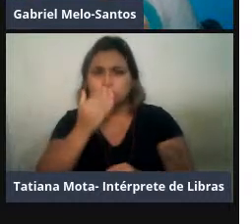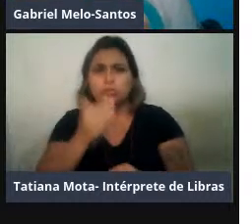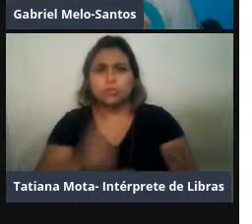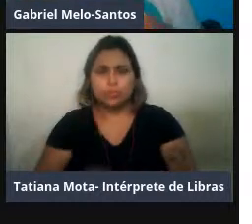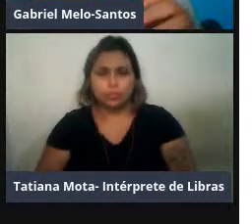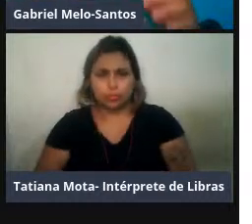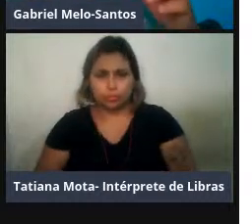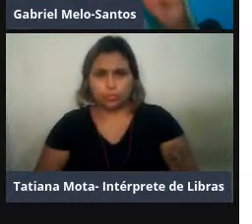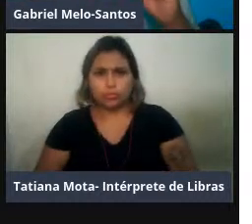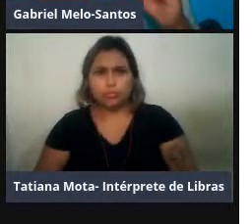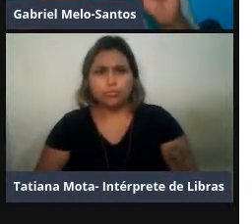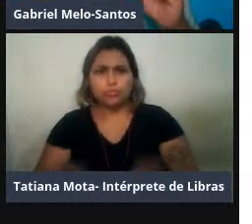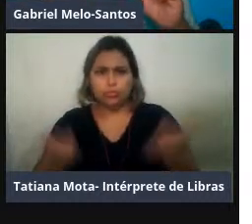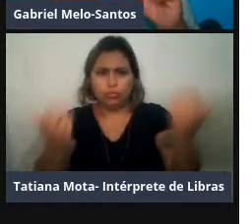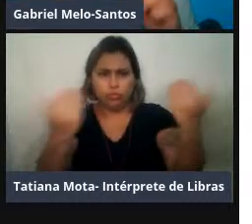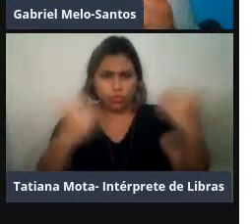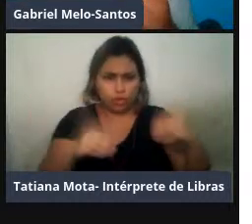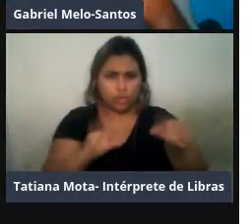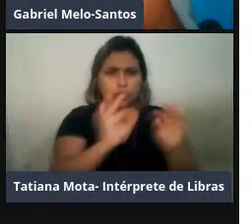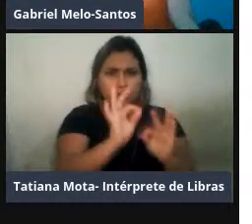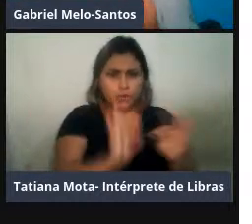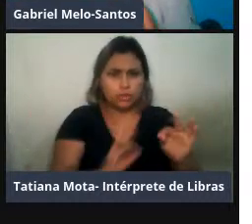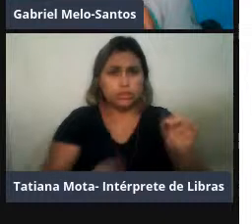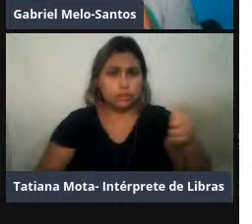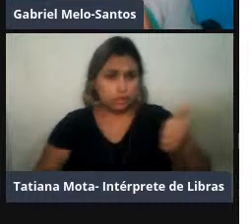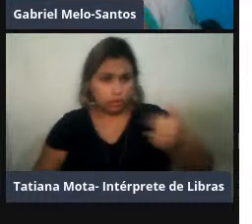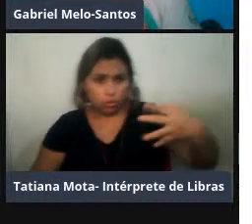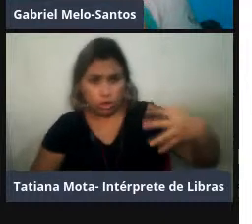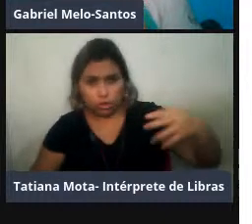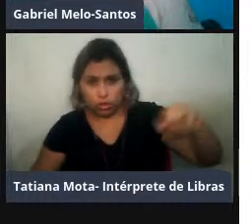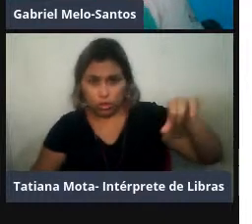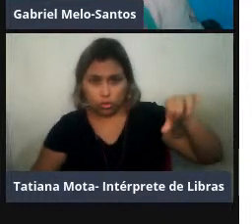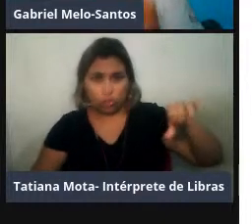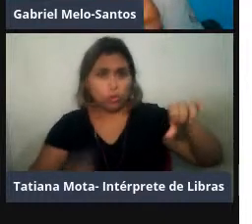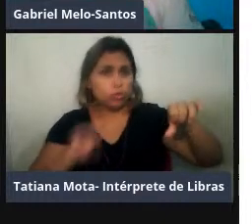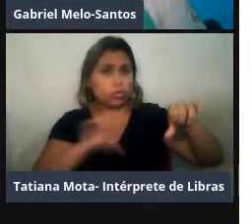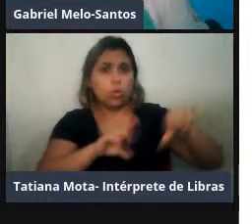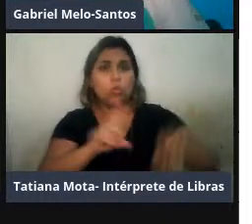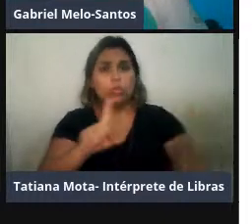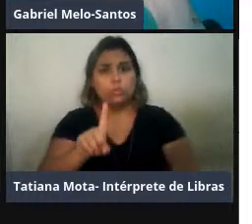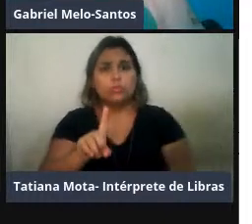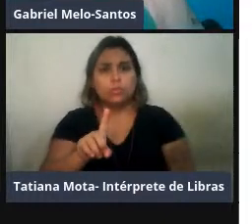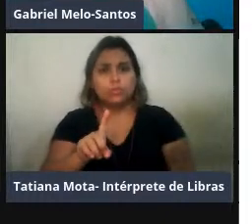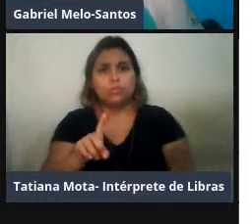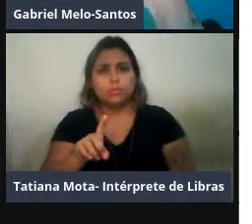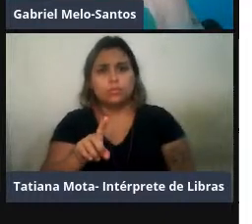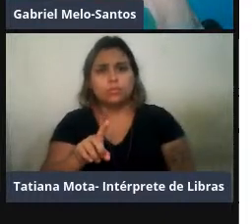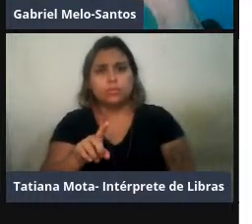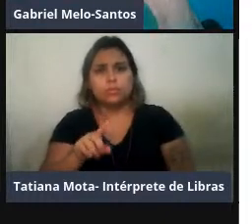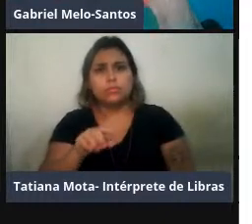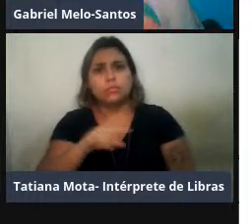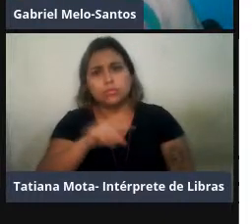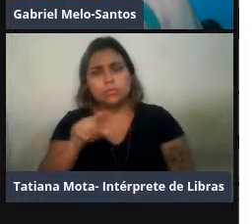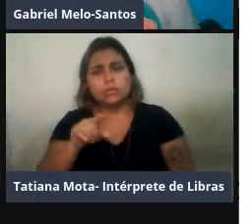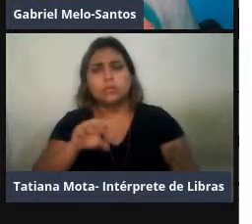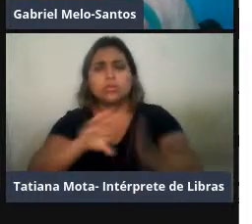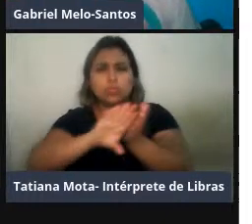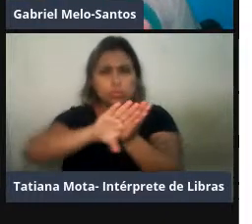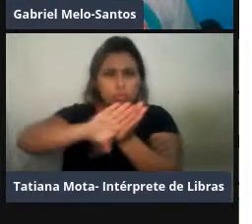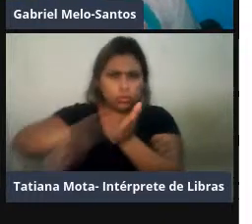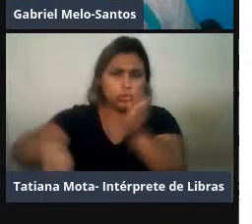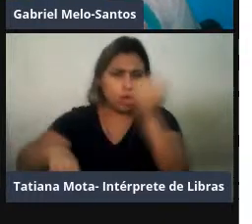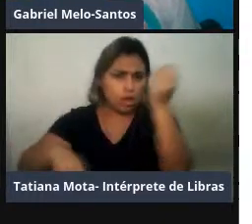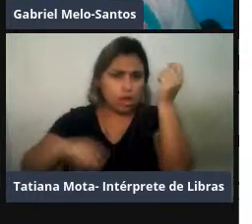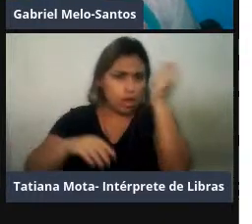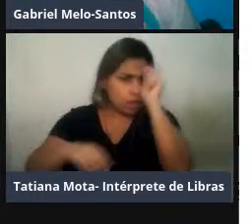149 foram representados apenas por 1 assovil. Então, esses aí foram excluídos da análise. E a gente ficou, então,